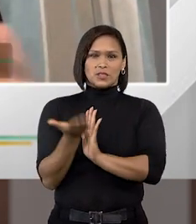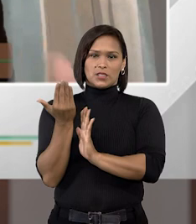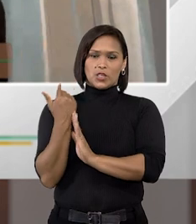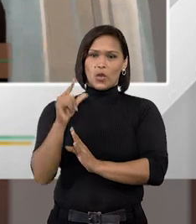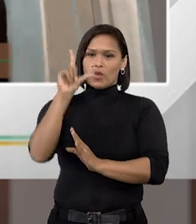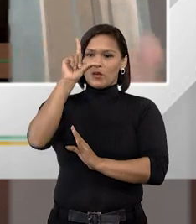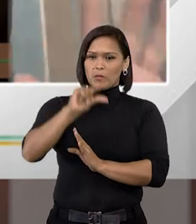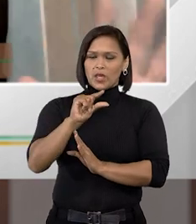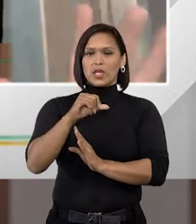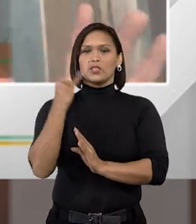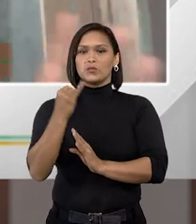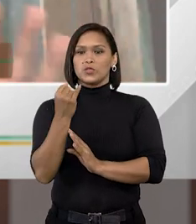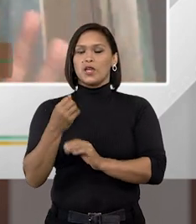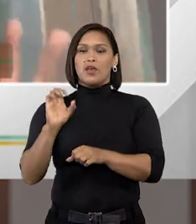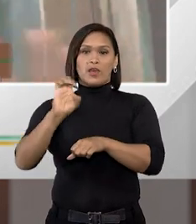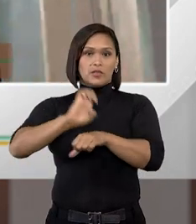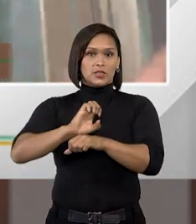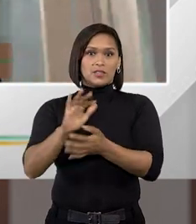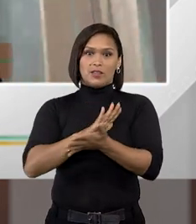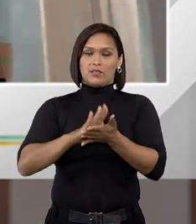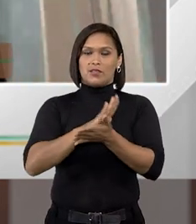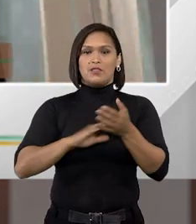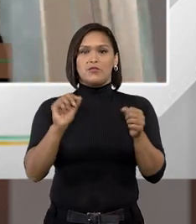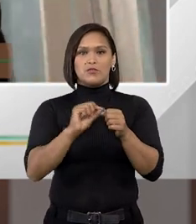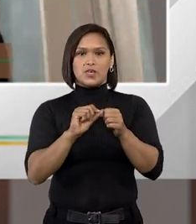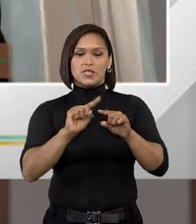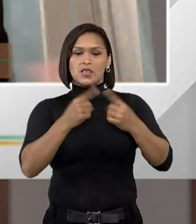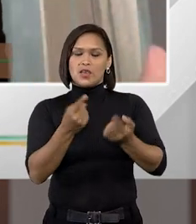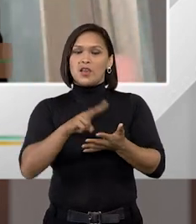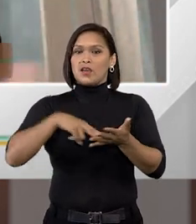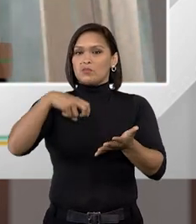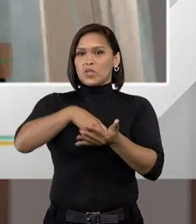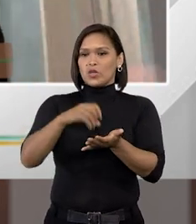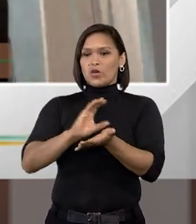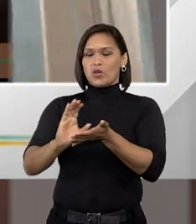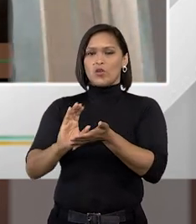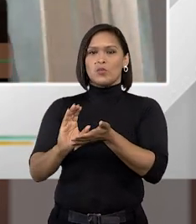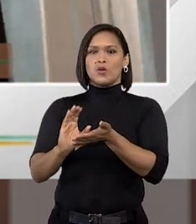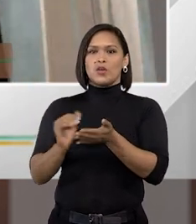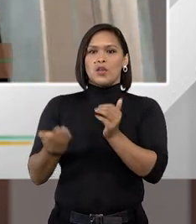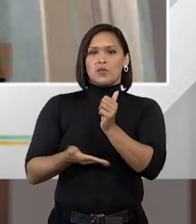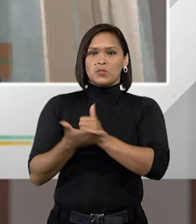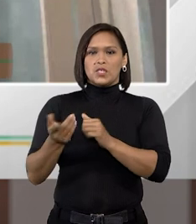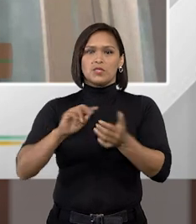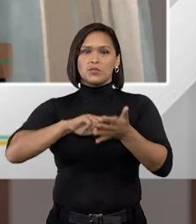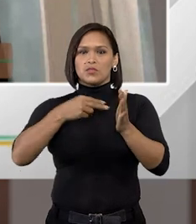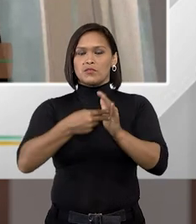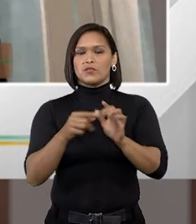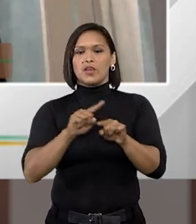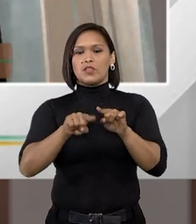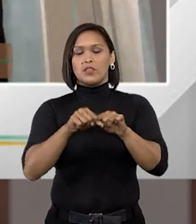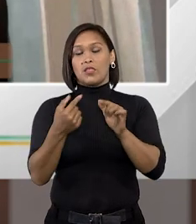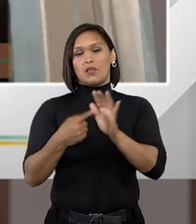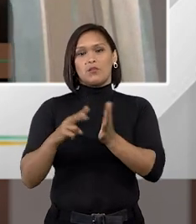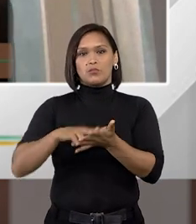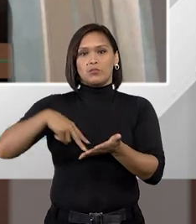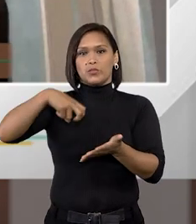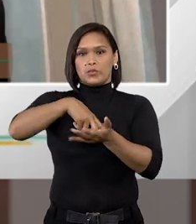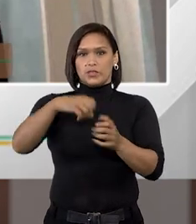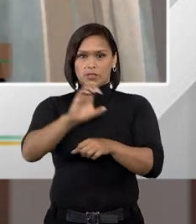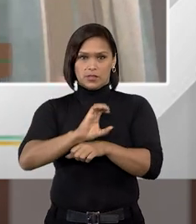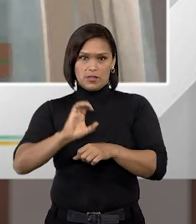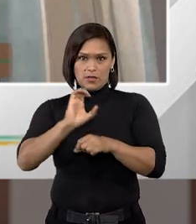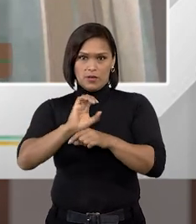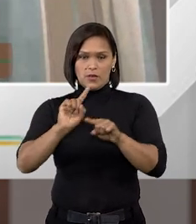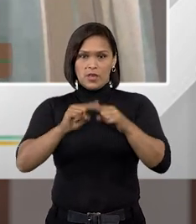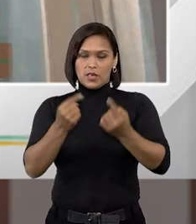crimes de pequena monta e o estado não fez nada quem sabe o estado aplicou benefícios como o princípio da insignificância e não trouxe uma punição estatal